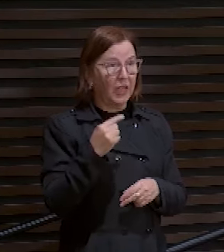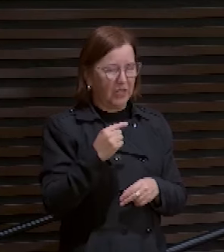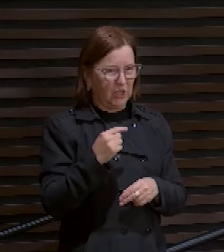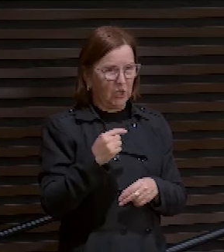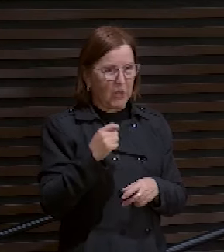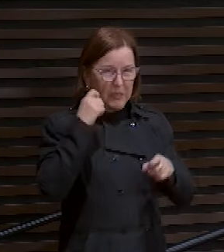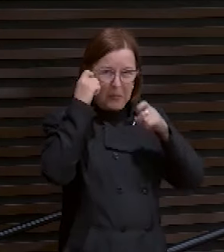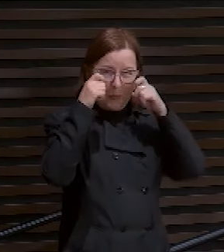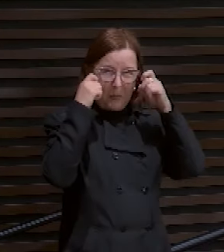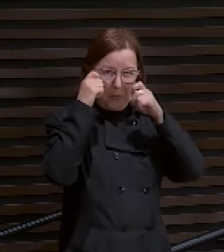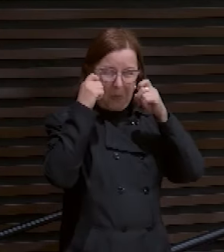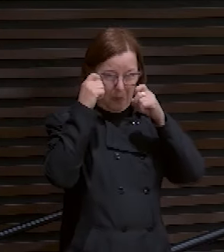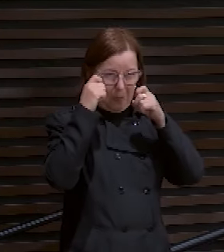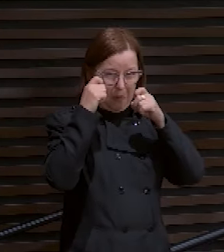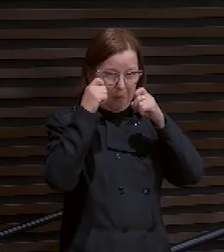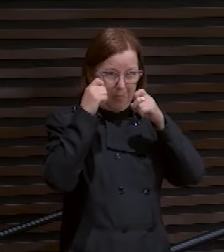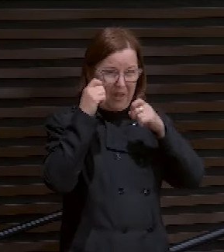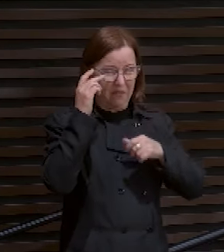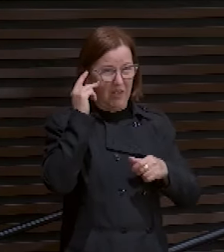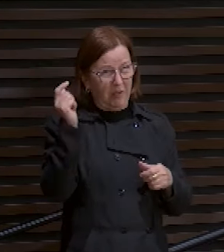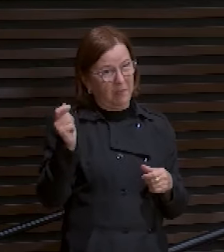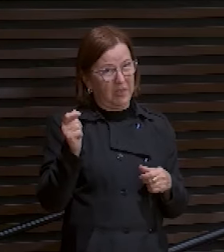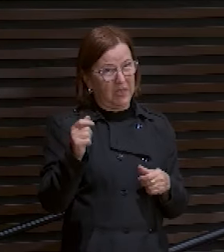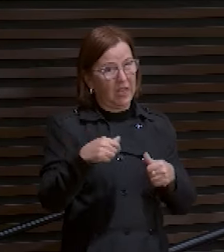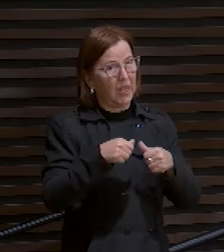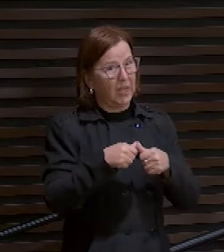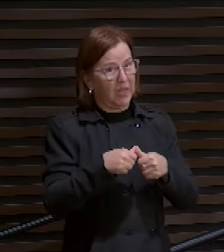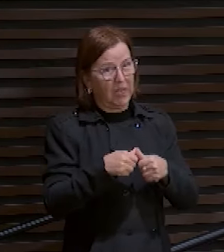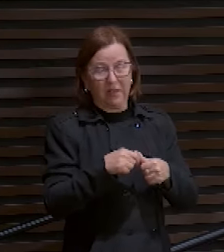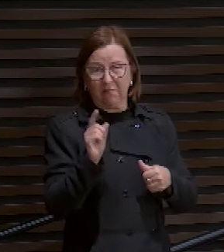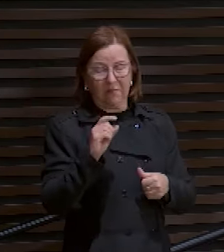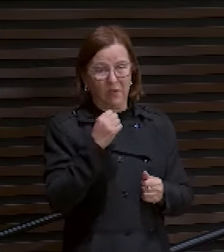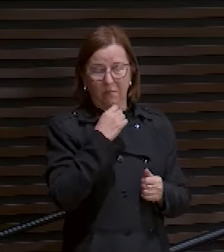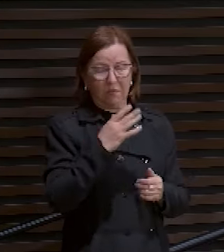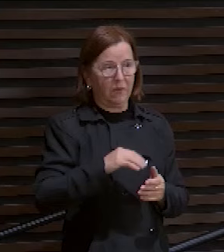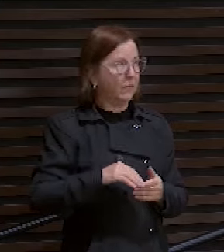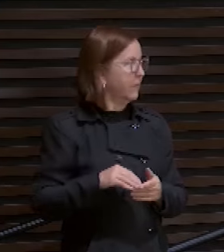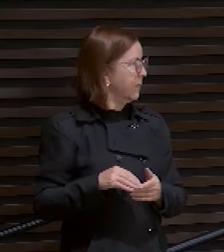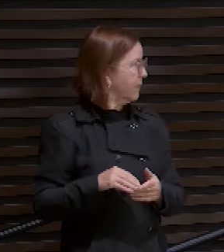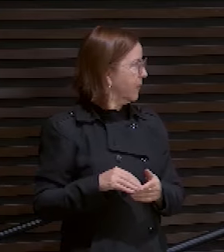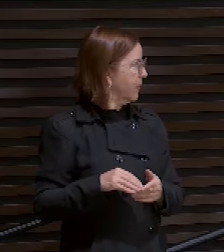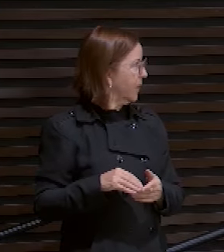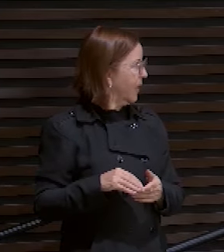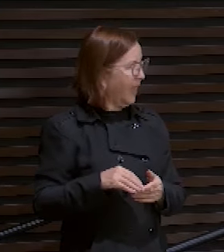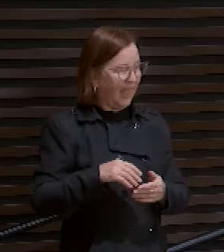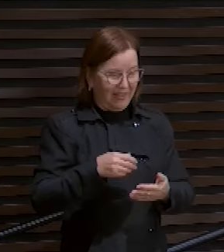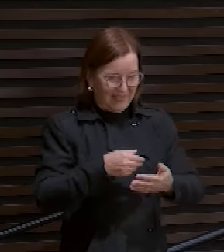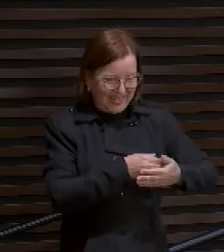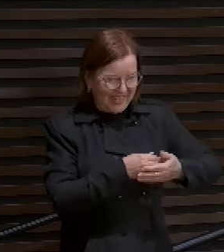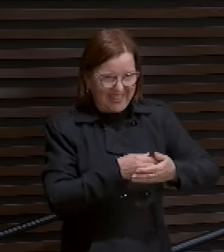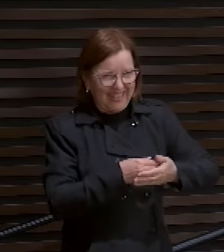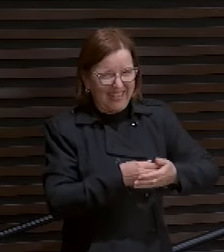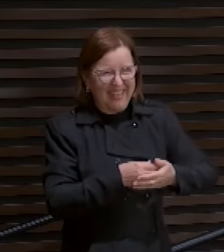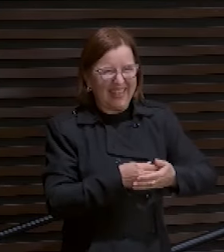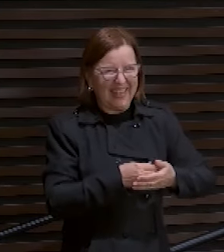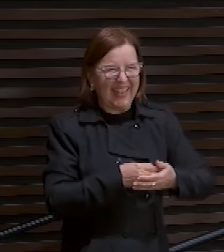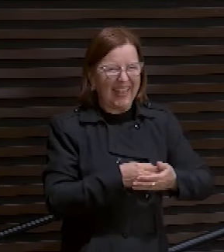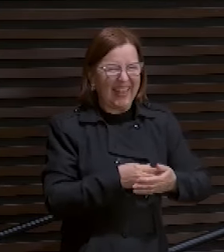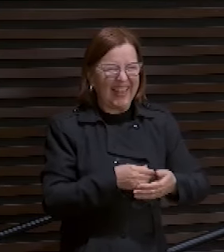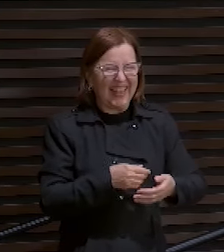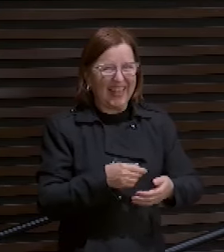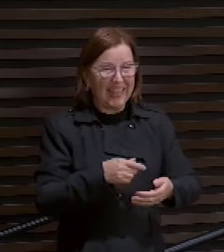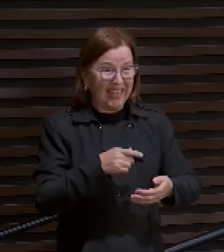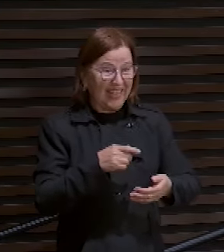mata o ser. Mas tem uns que fica com ansiedade. E tem uns que está com sede, filha. Tem bala aí, dá bala para mim.